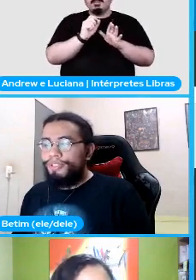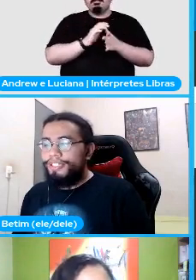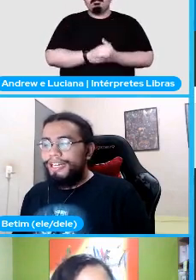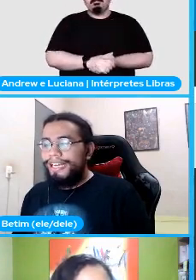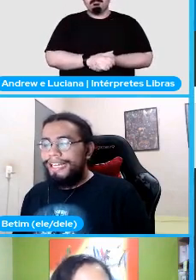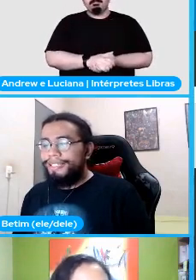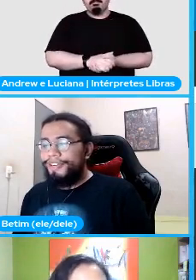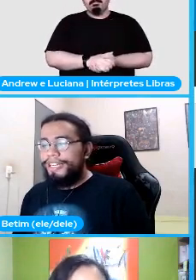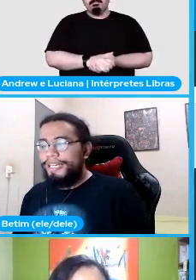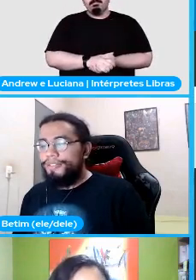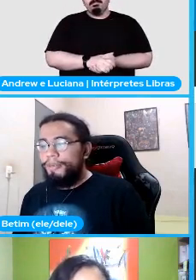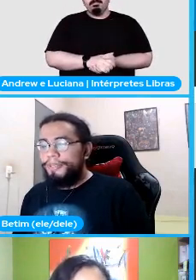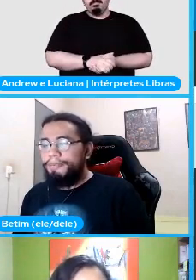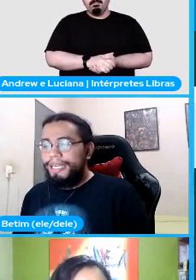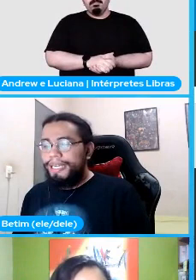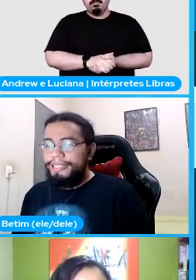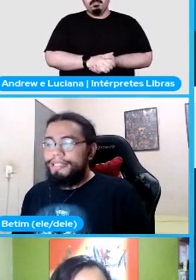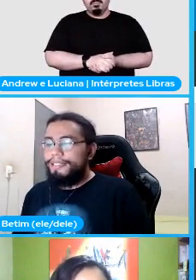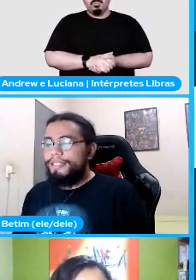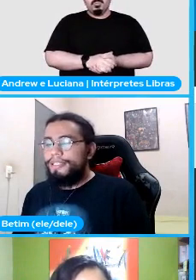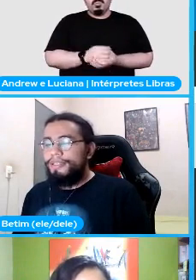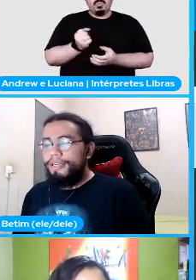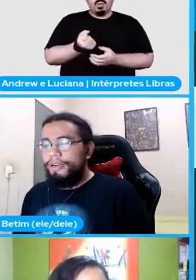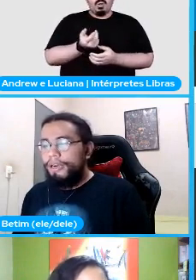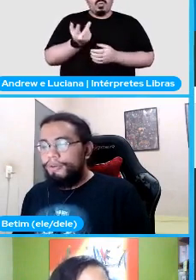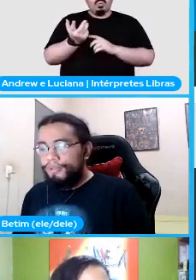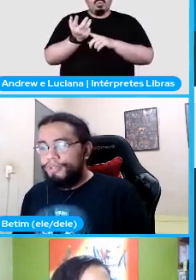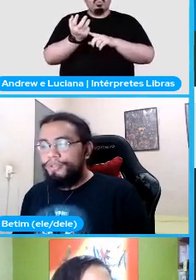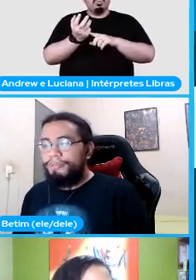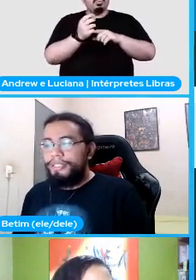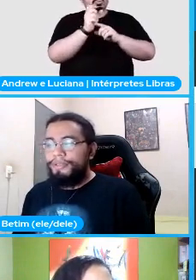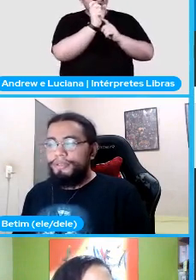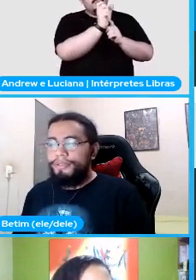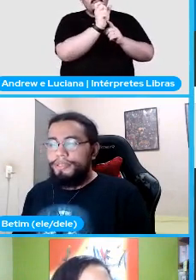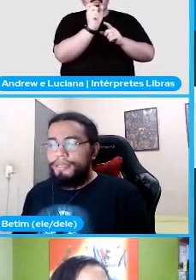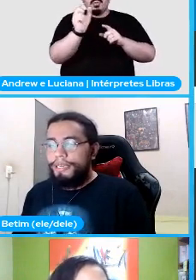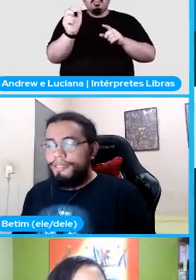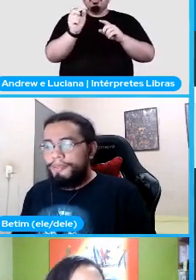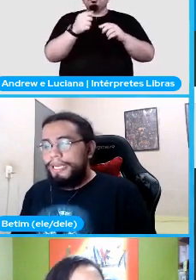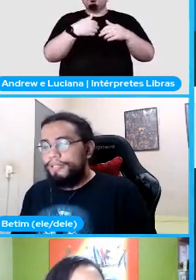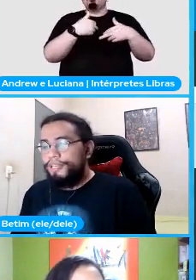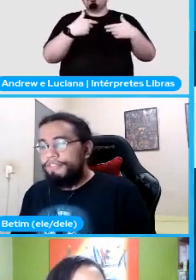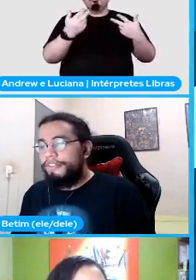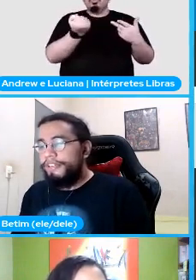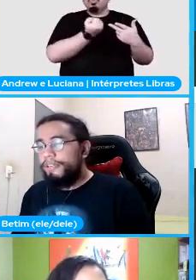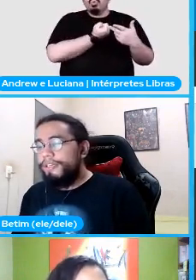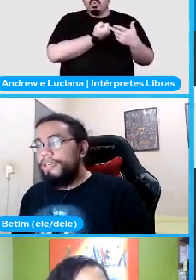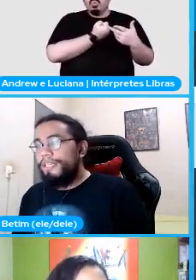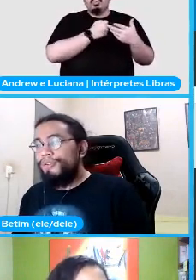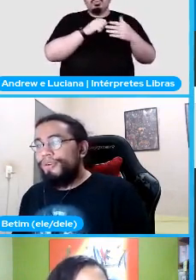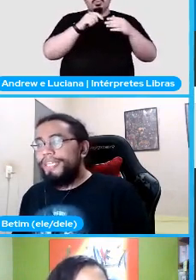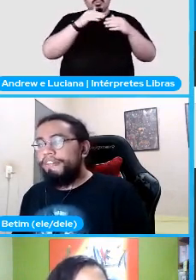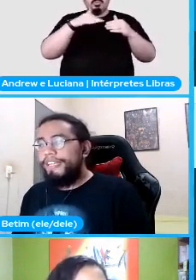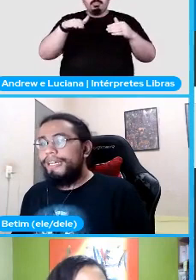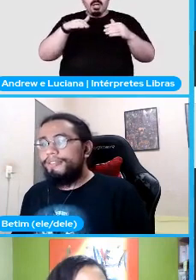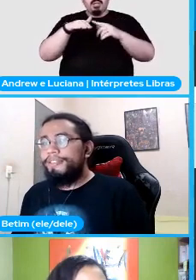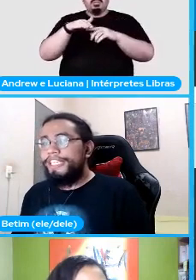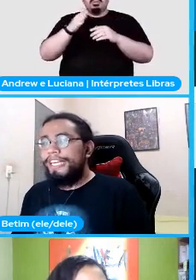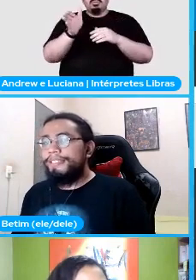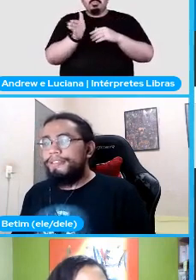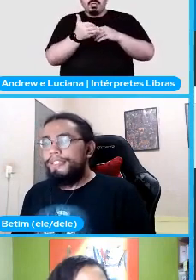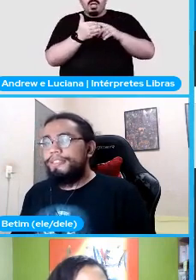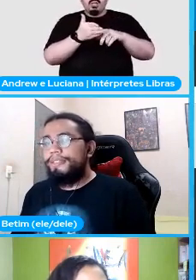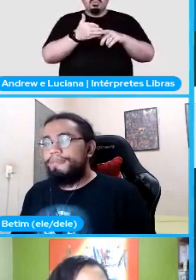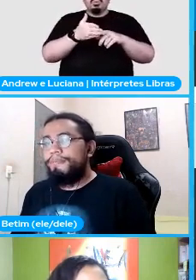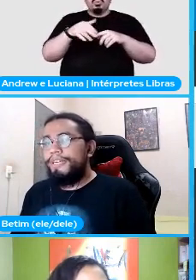alguns caracteres foram daquele escopo de parênteses alguns números espaço isso então tu consegue validar isso do